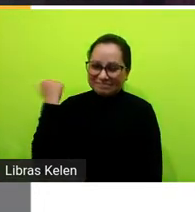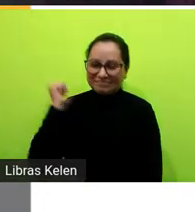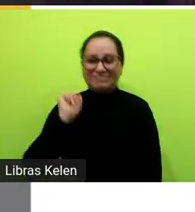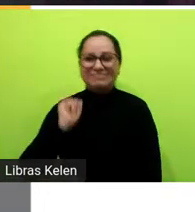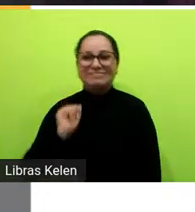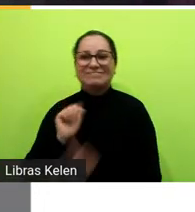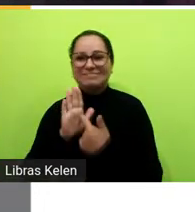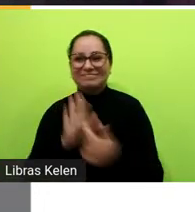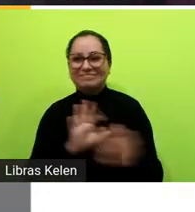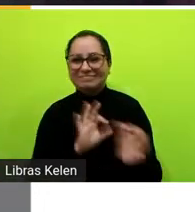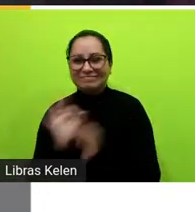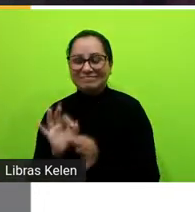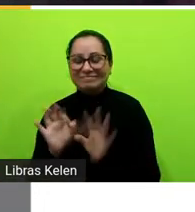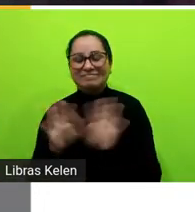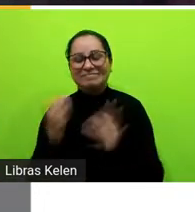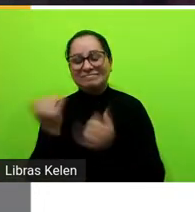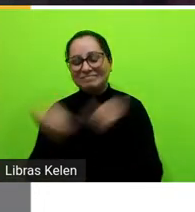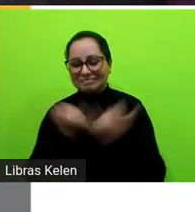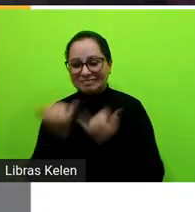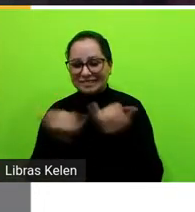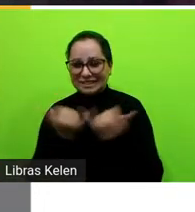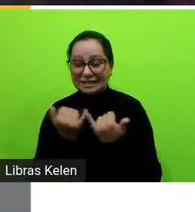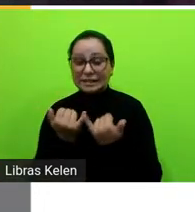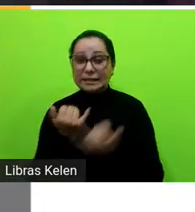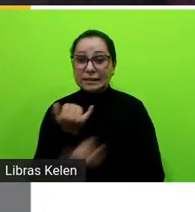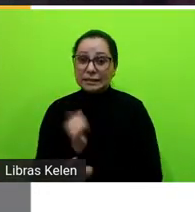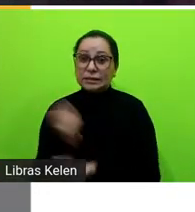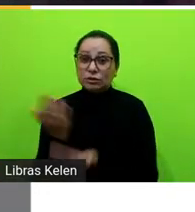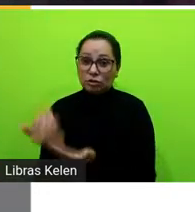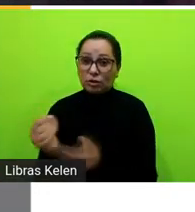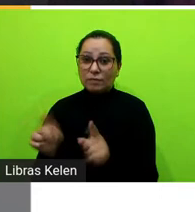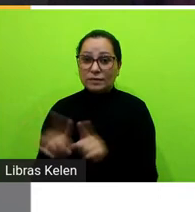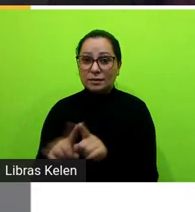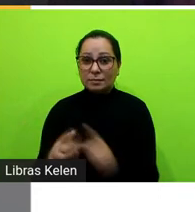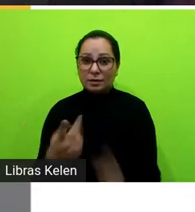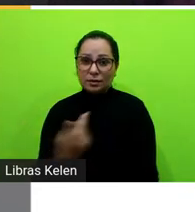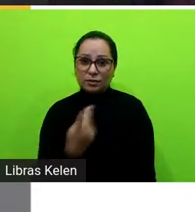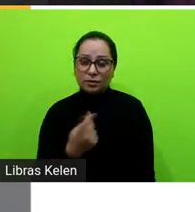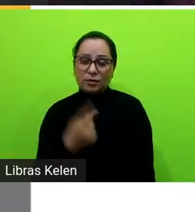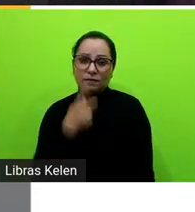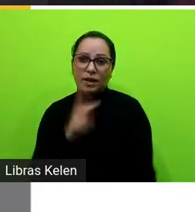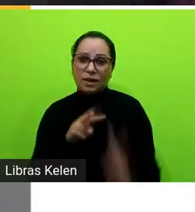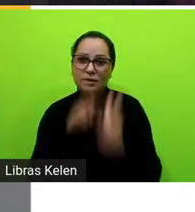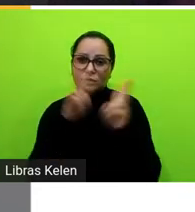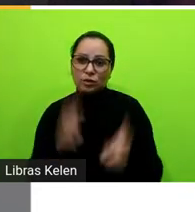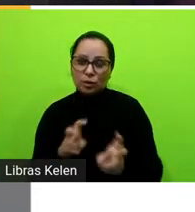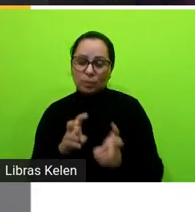Mas brincadeiras, a parte que se fosse jovem como eu ia falar dos detetives do Prédio Azul, né?